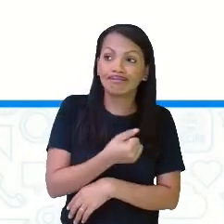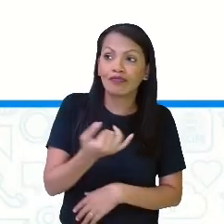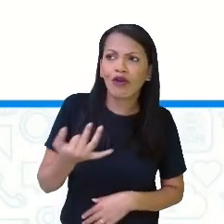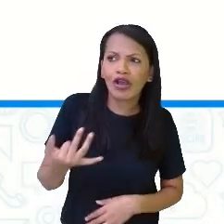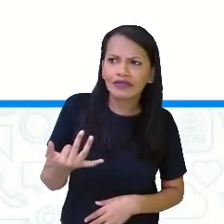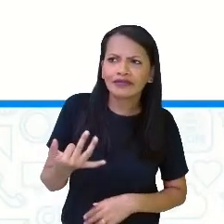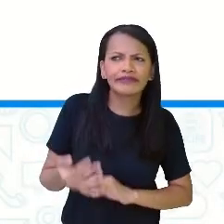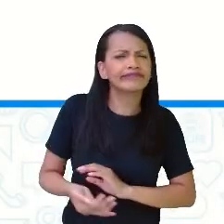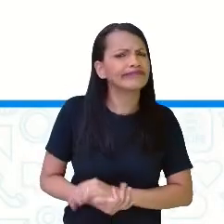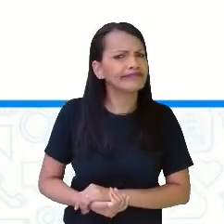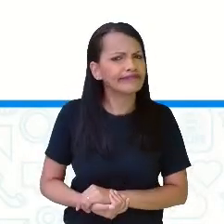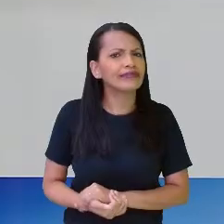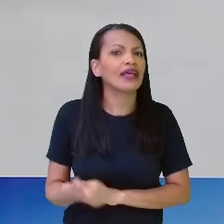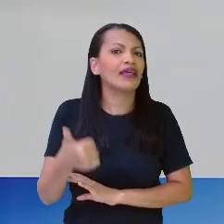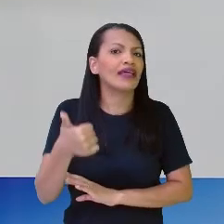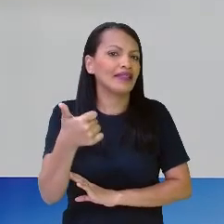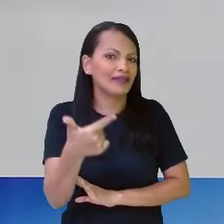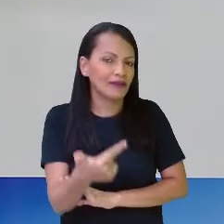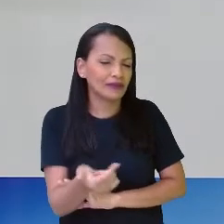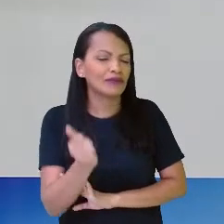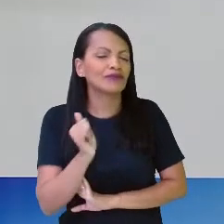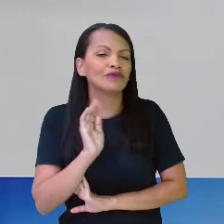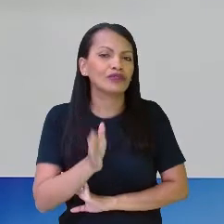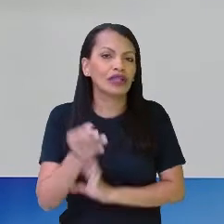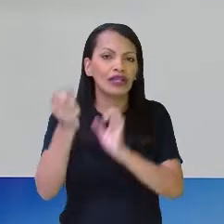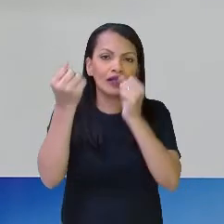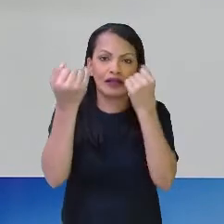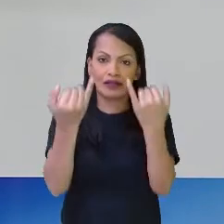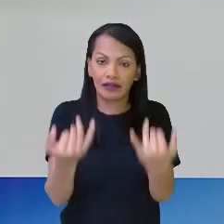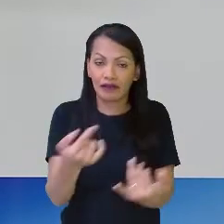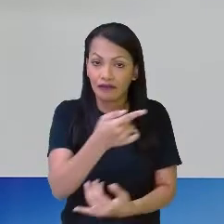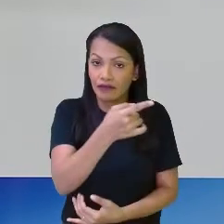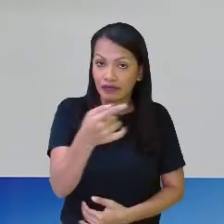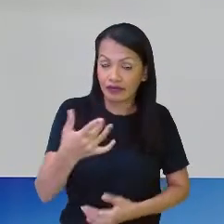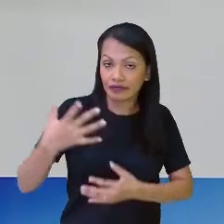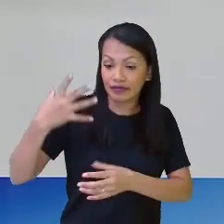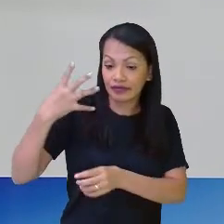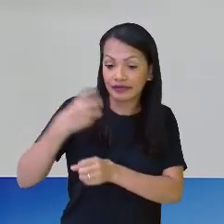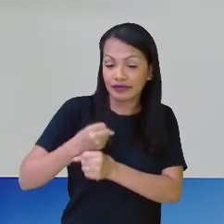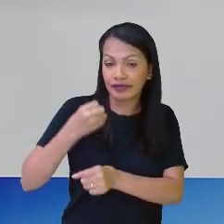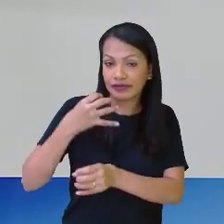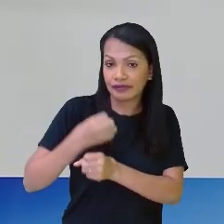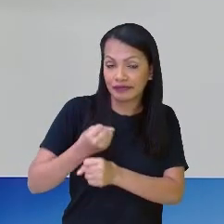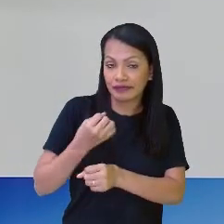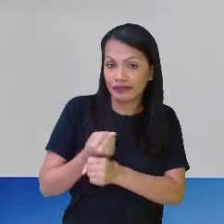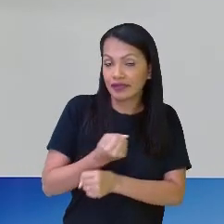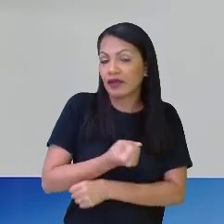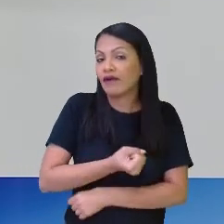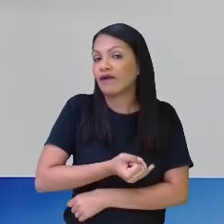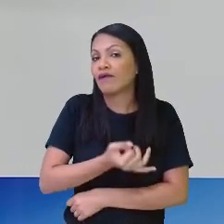Então, eu expliquei para vocês. Se você vai calcular a quantidade,